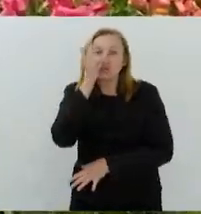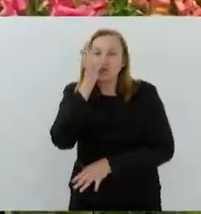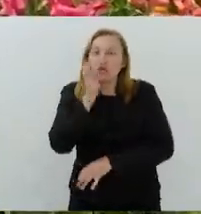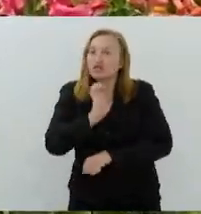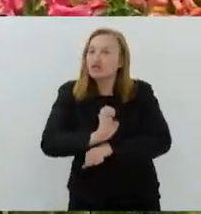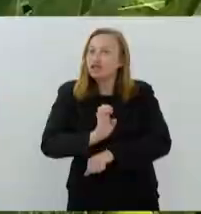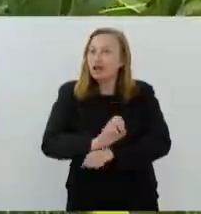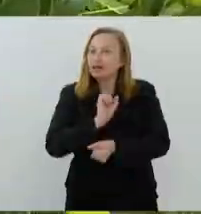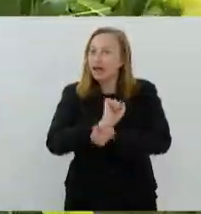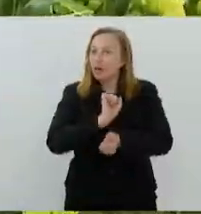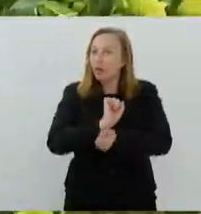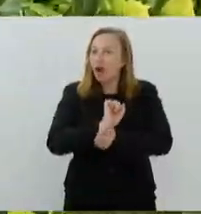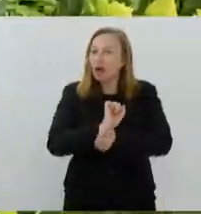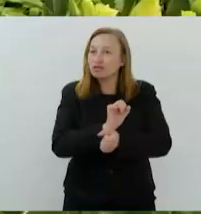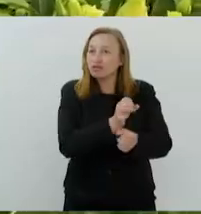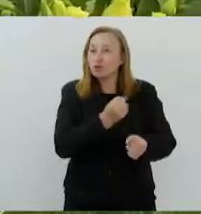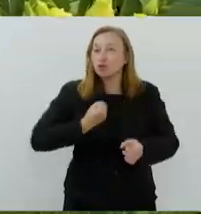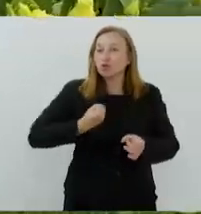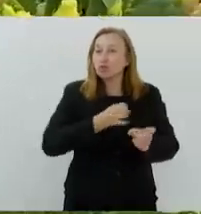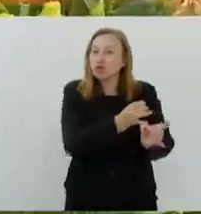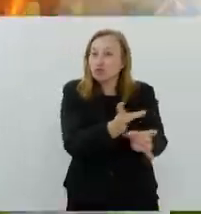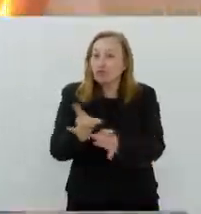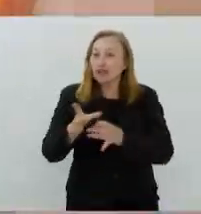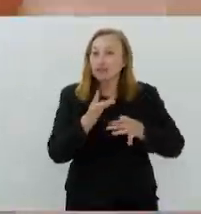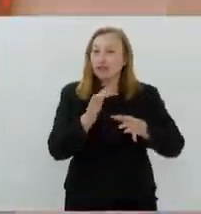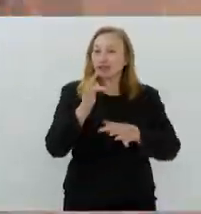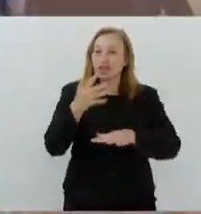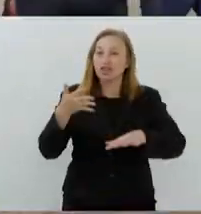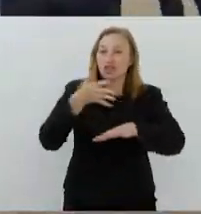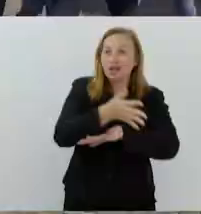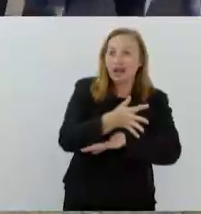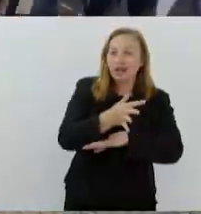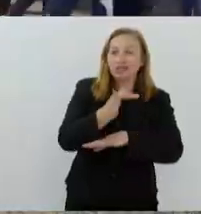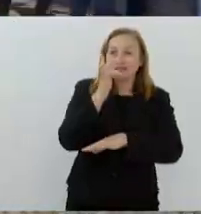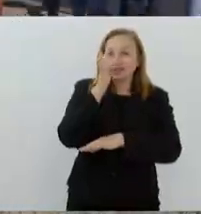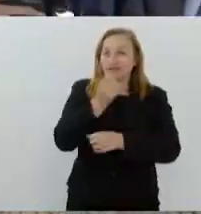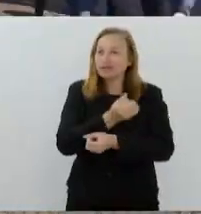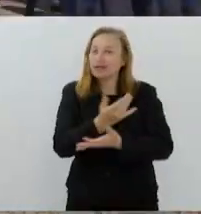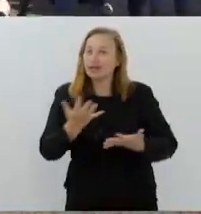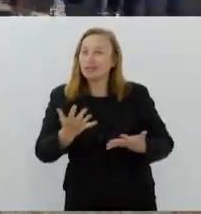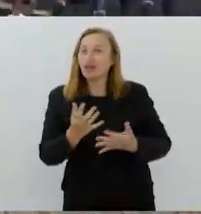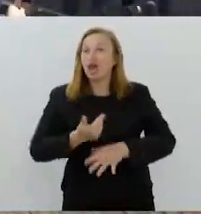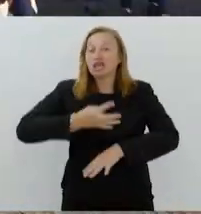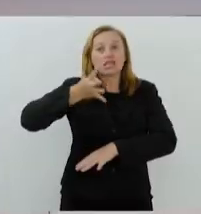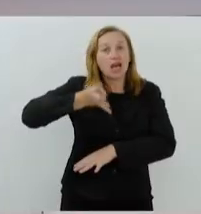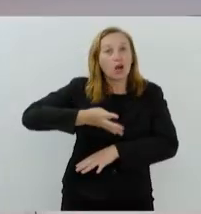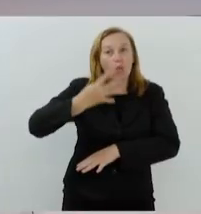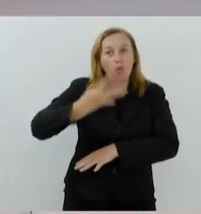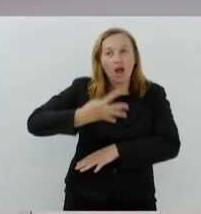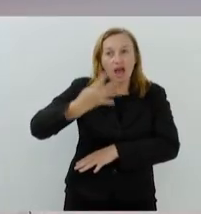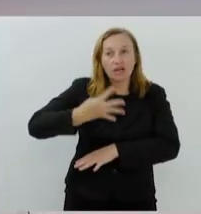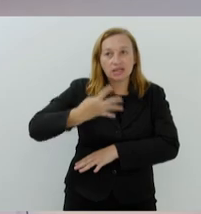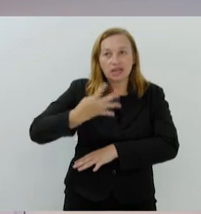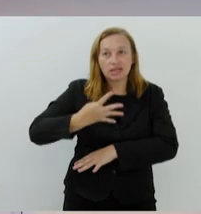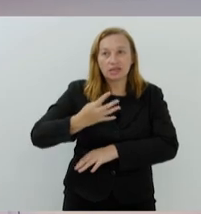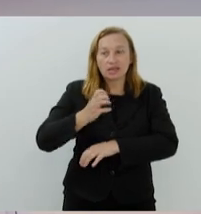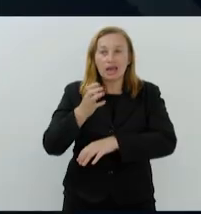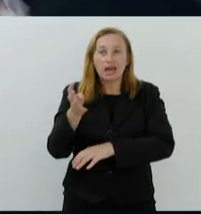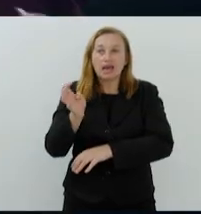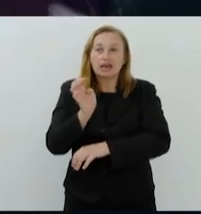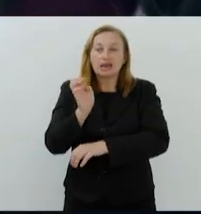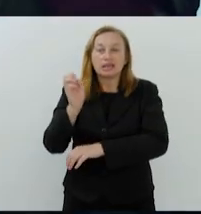Estado esperam aumentar vendas com a chegada da primavera. Começa nesta quarta, segunda edição do Senac Rio Summit